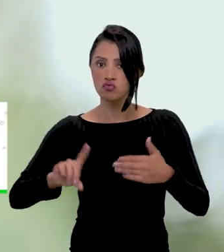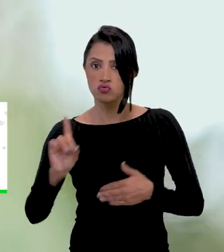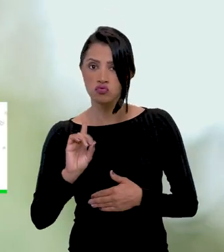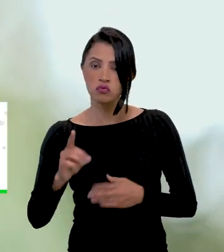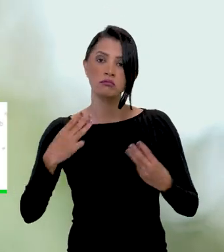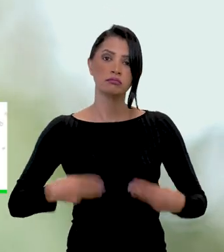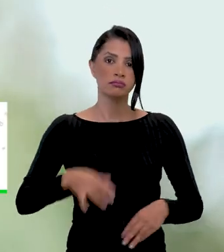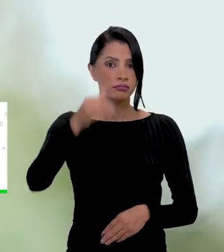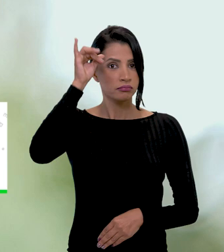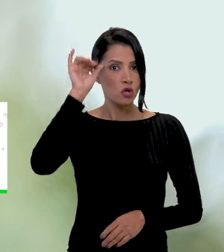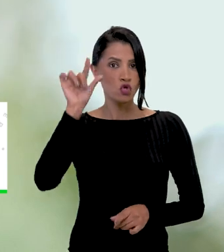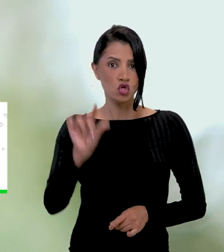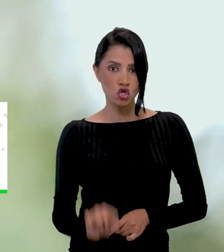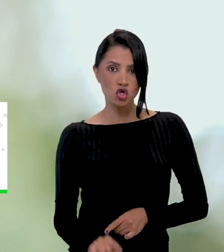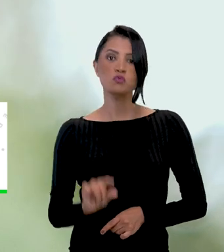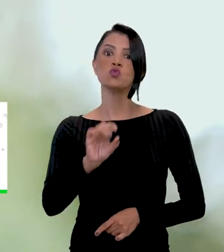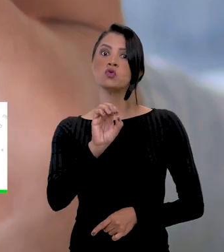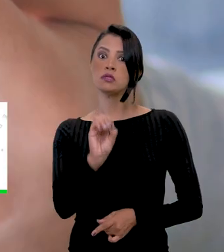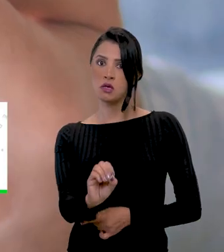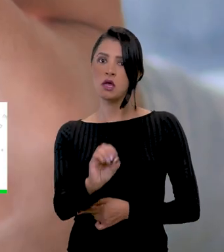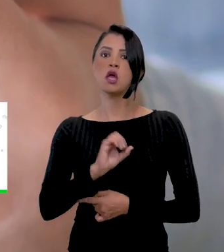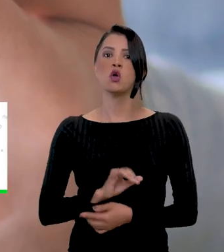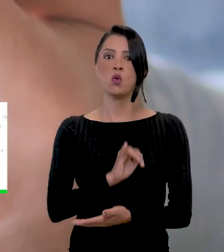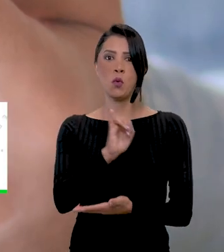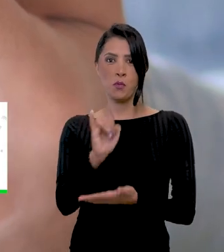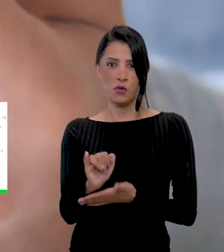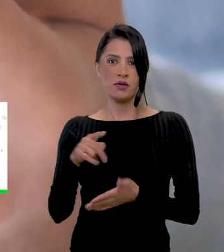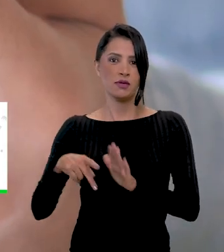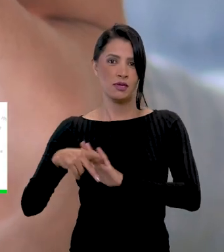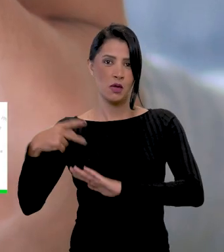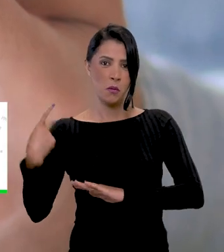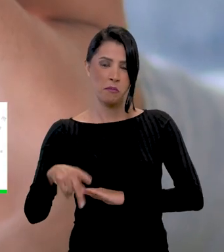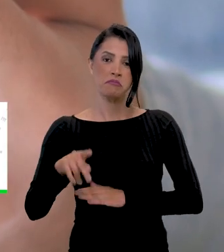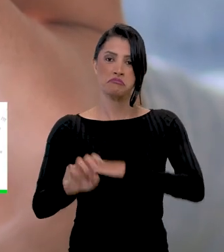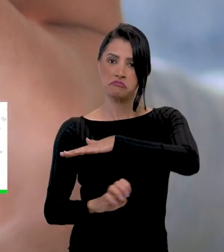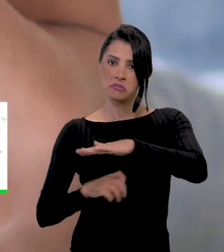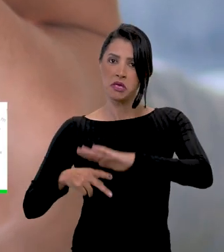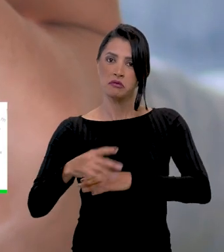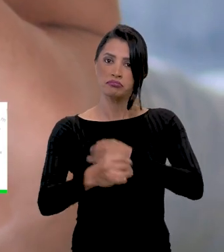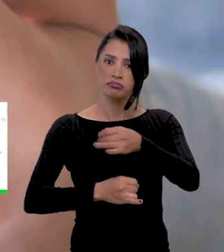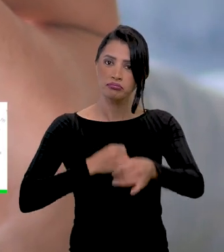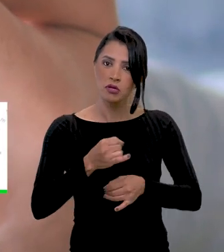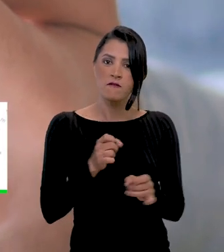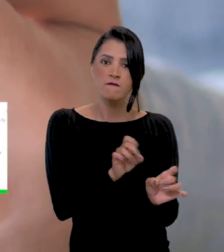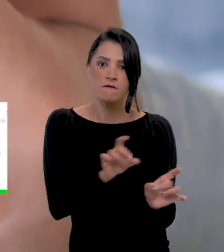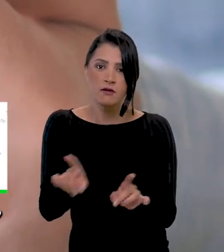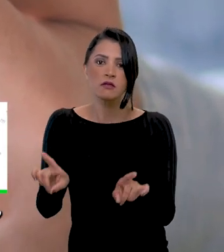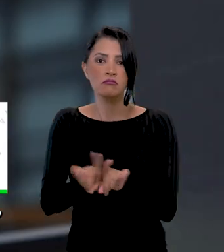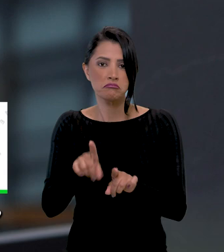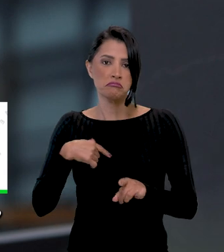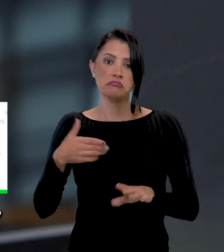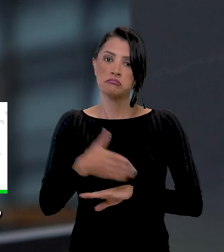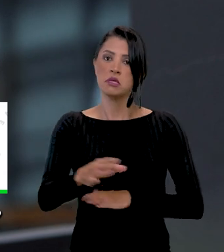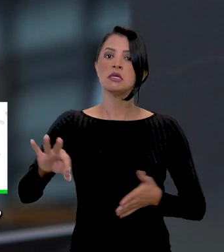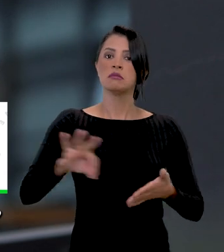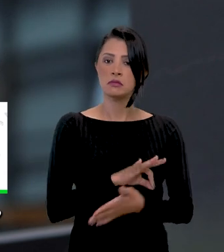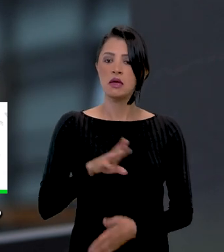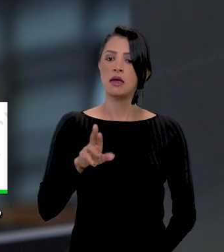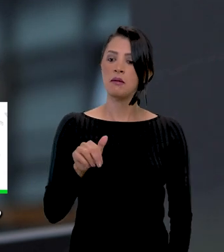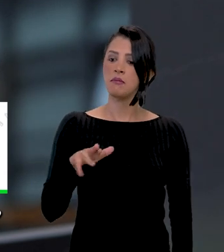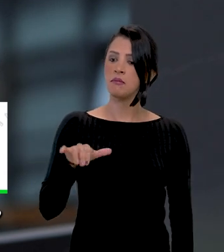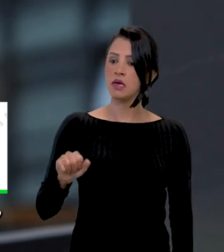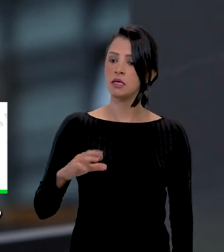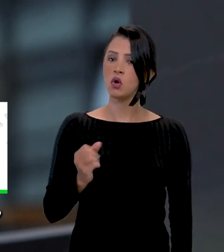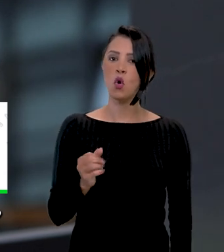O Ministério da Fazenda reduziu a zero a alíquota de importação para empresas de comércio eletrônico que fizerem parte do